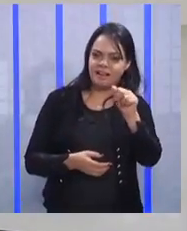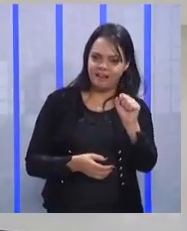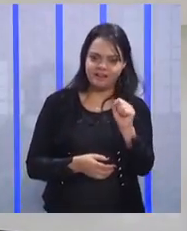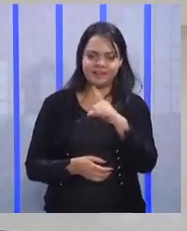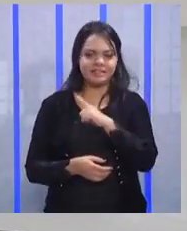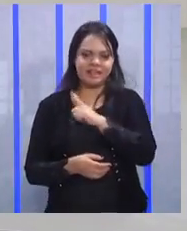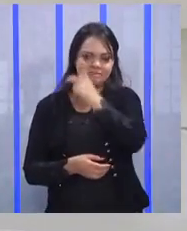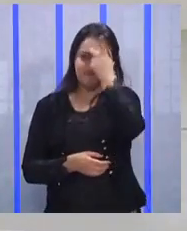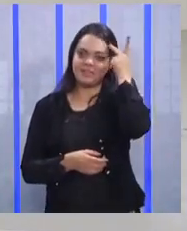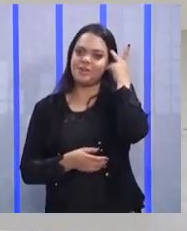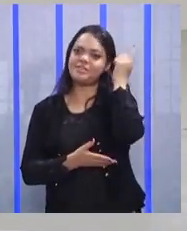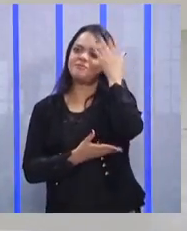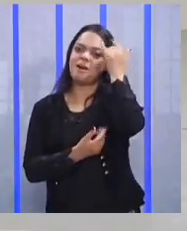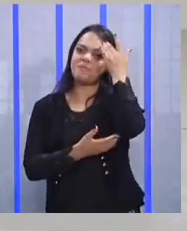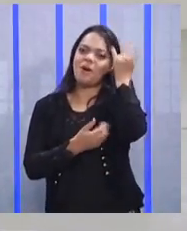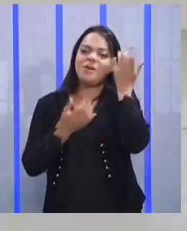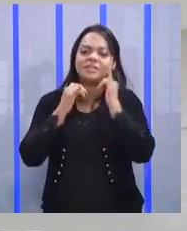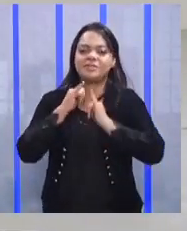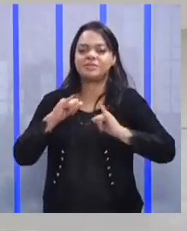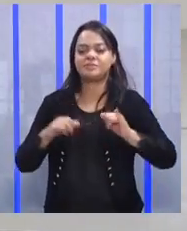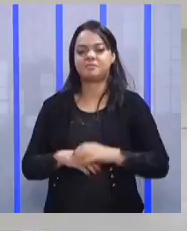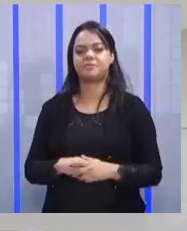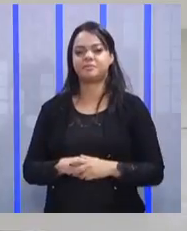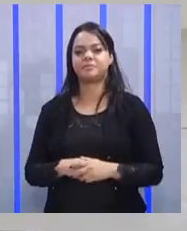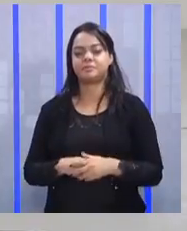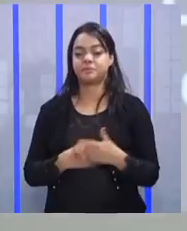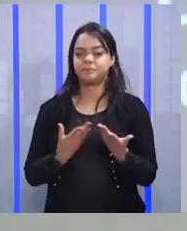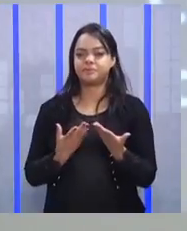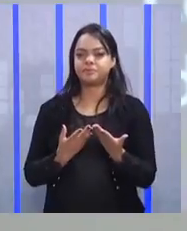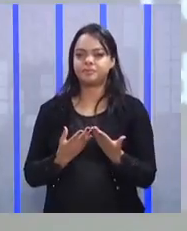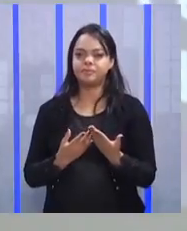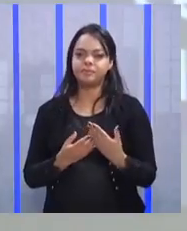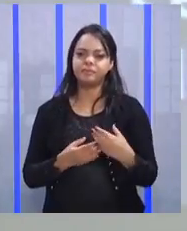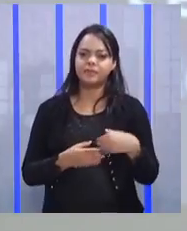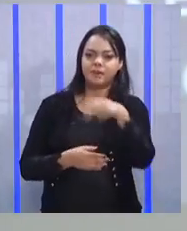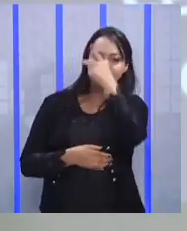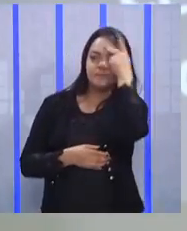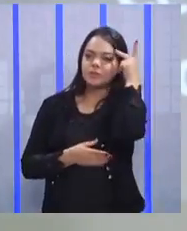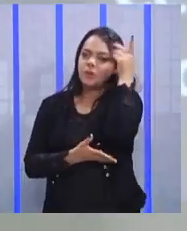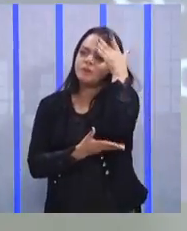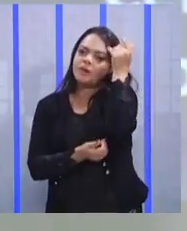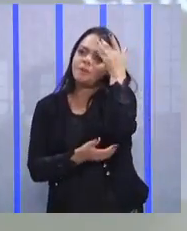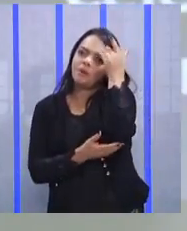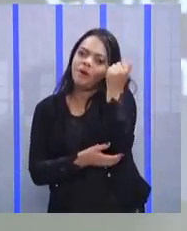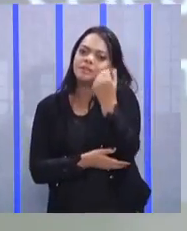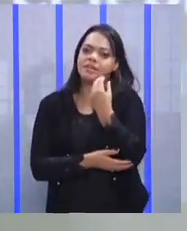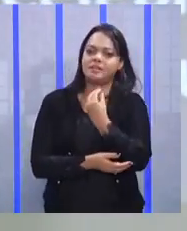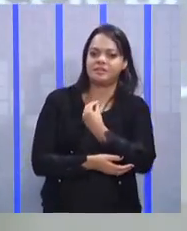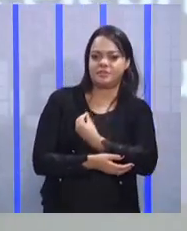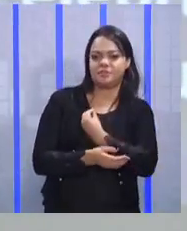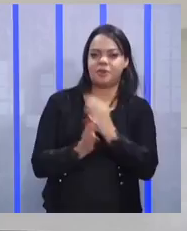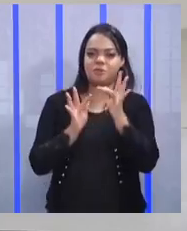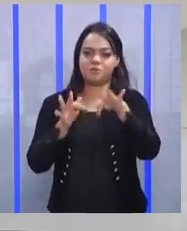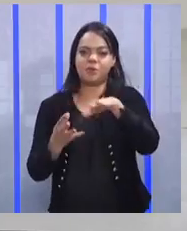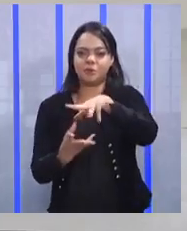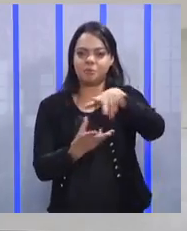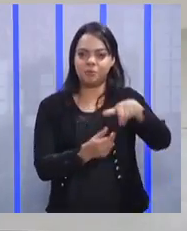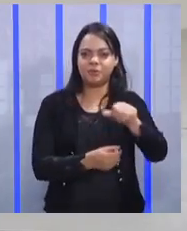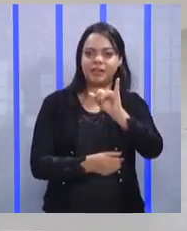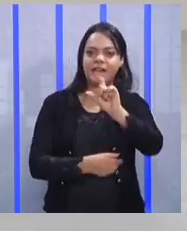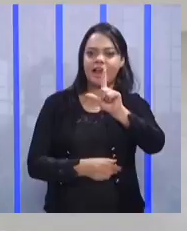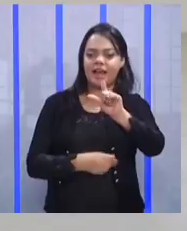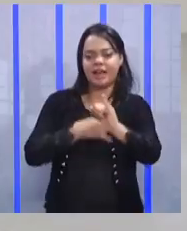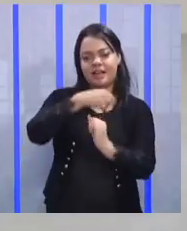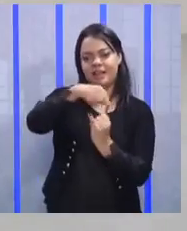celebridades e tal, é notícia. Como vai ser? Celebridades passarão o fim do mundo na ilha de caras. Vai ser a